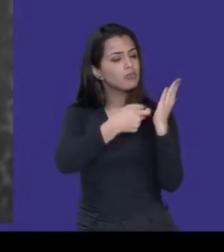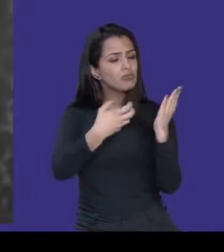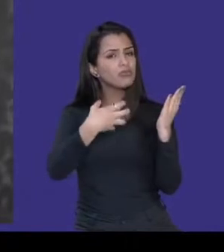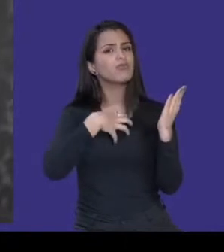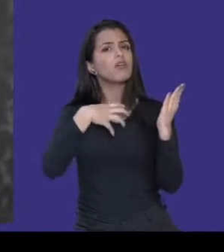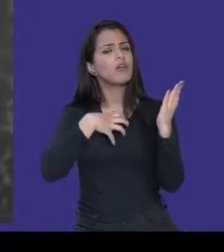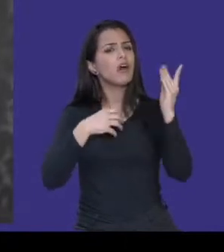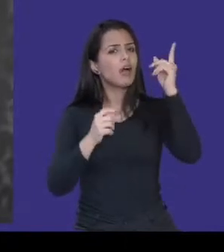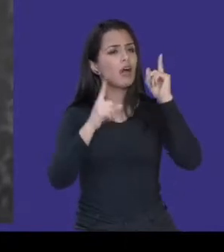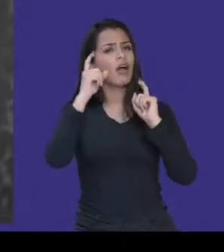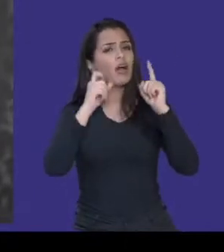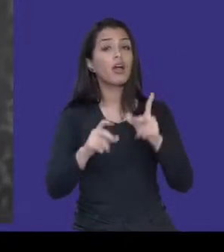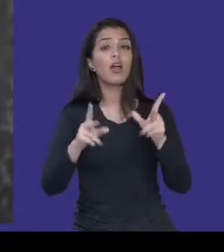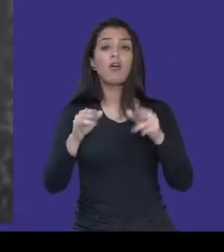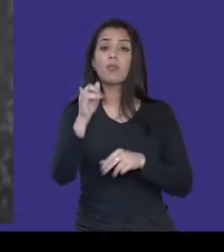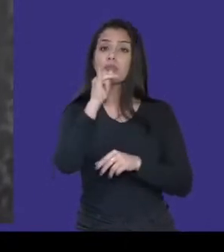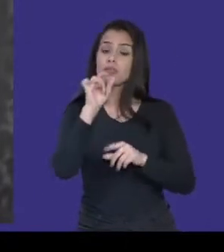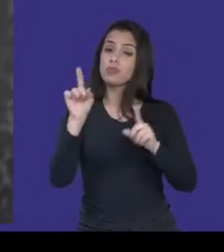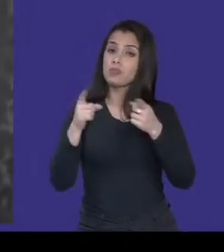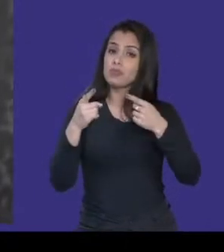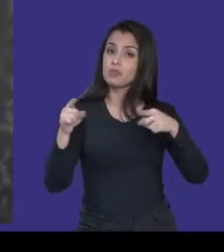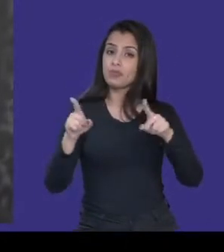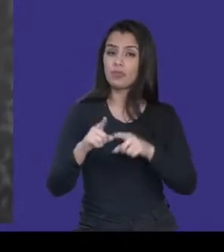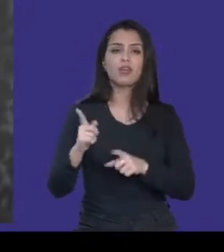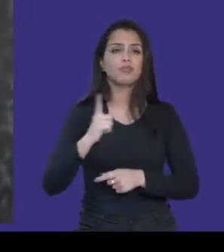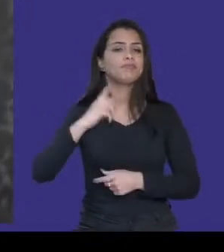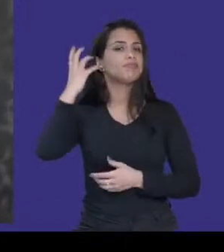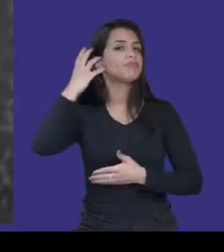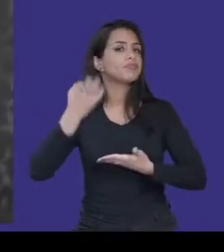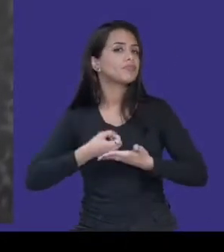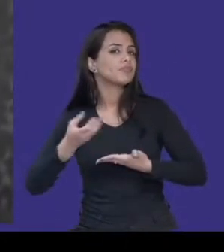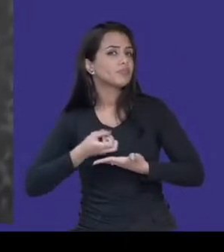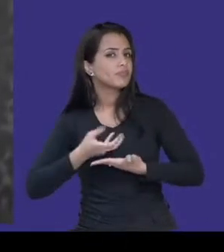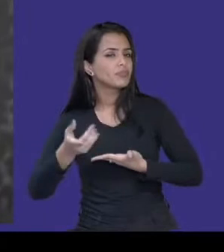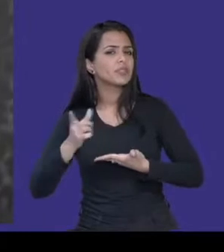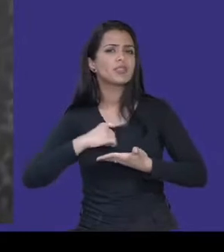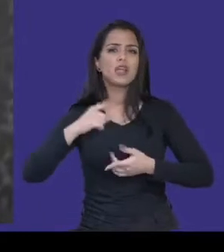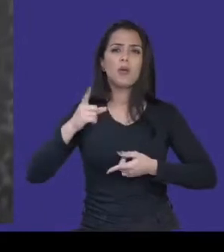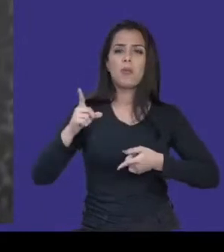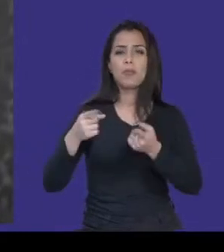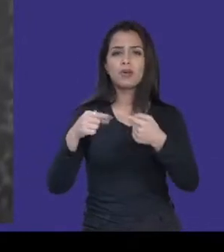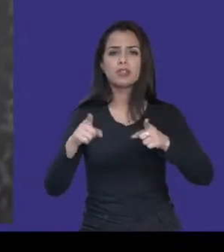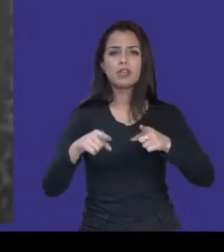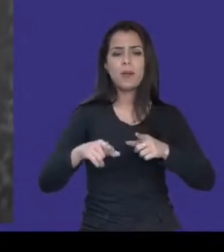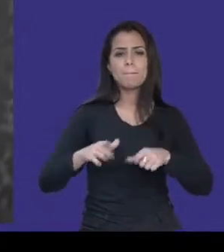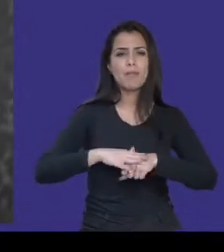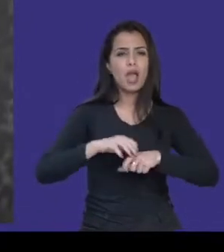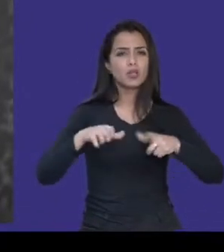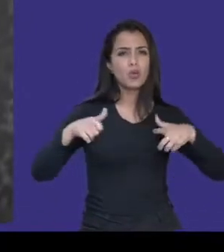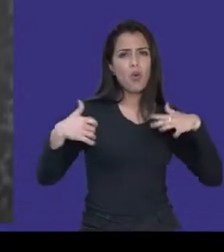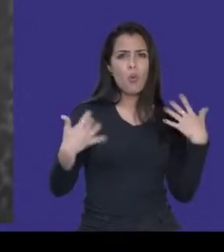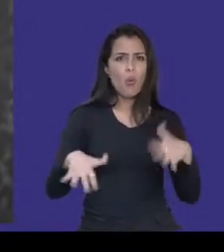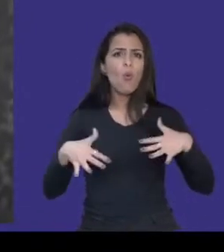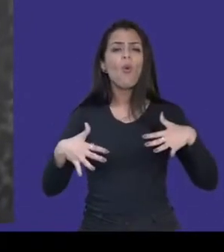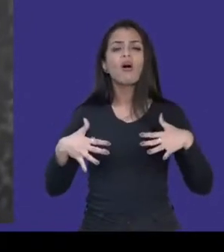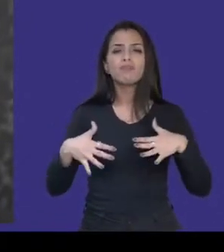trilha sonora, por exemplo. Se eu coloco no meu podcast uma trilha que tem uma intencionalidade, que tem ali um porquê, eu